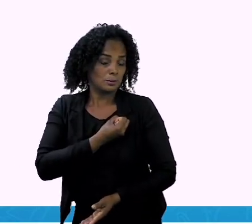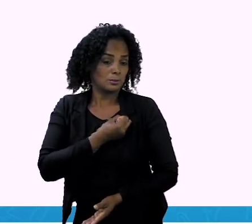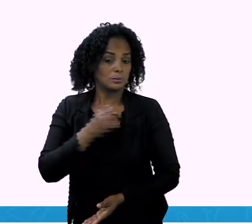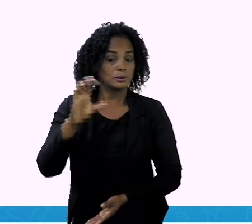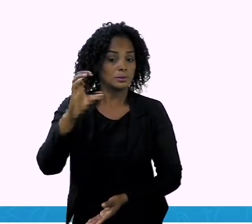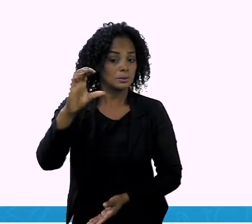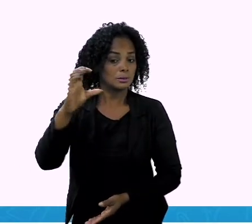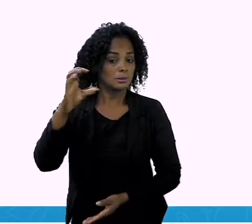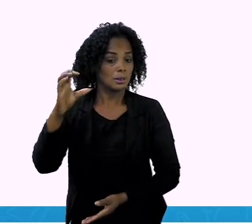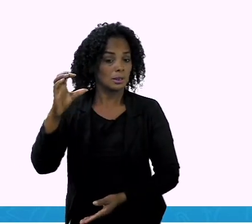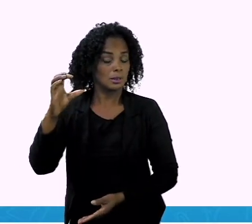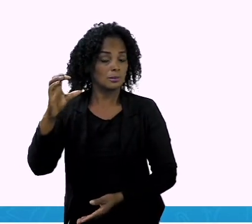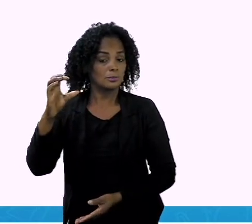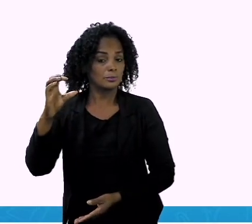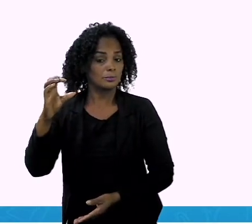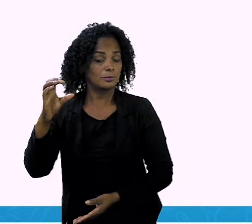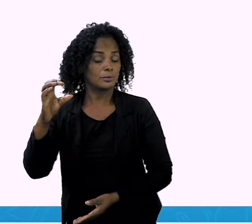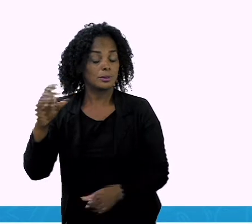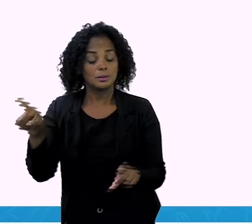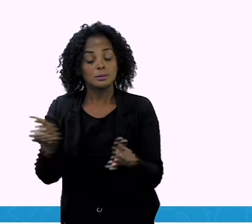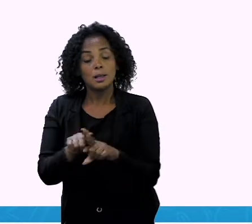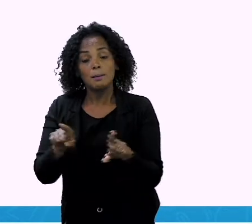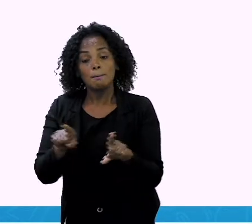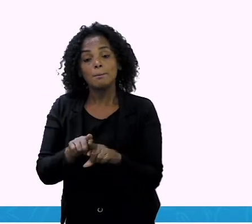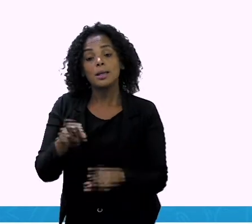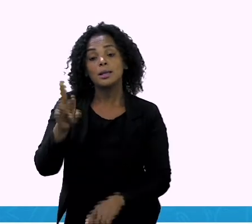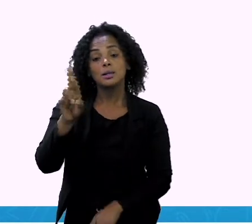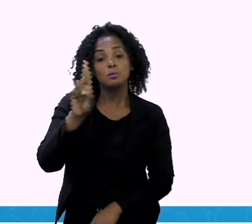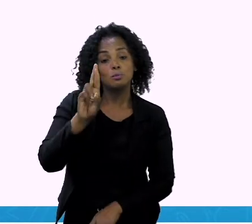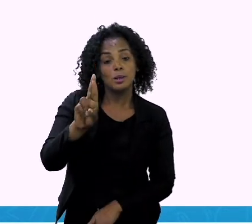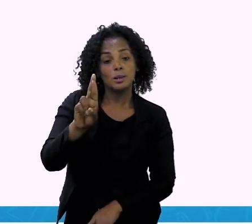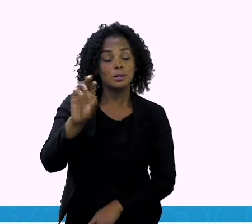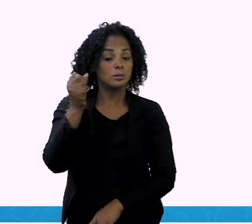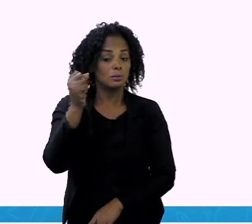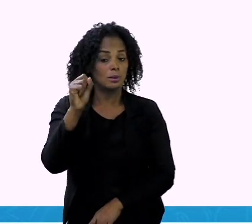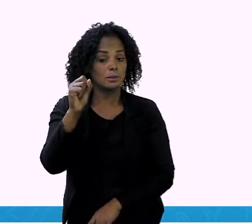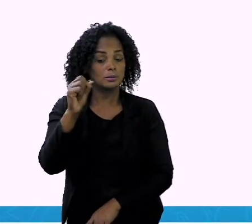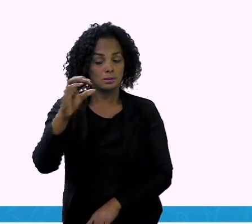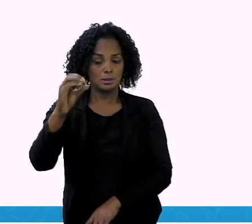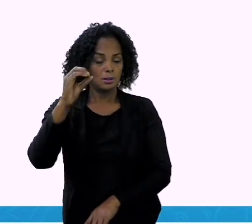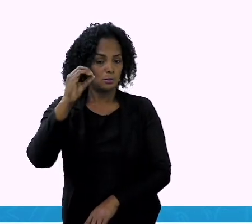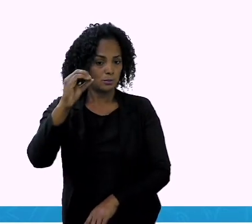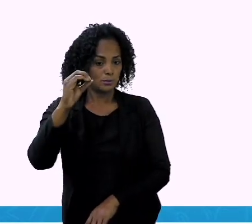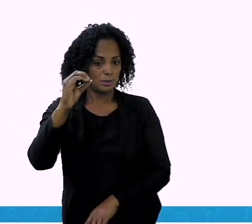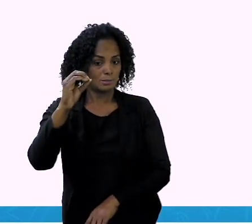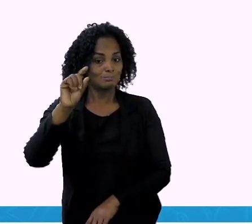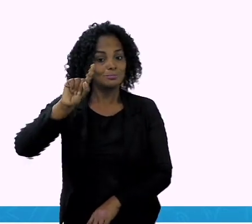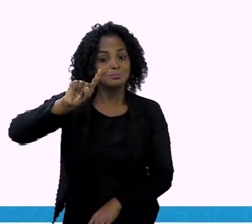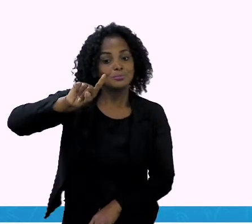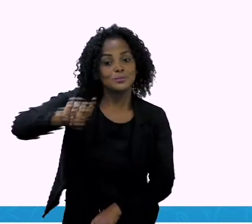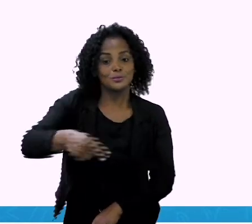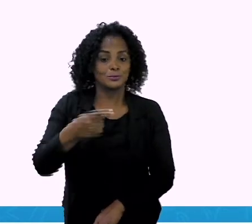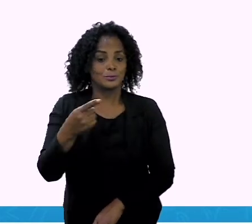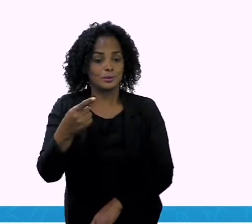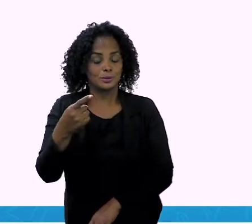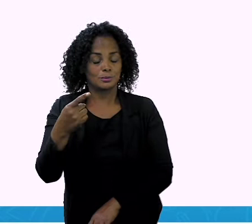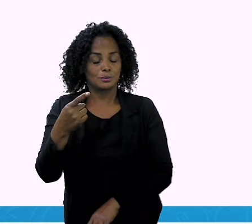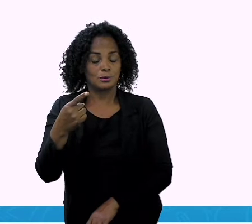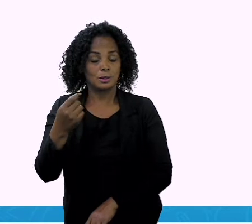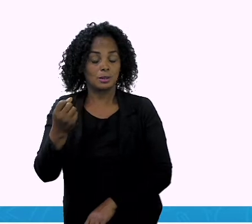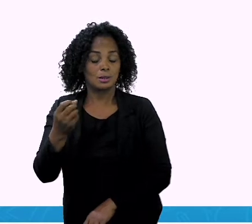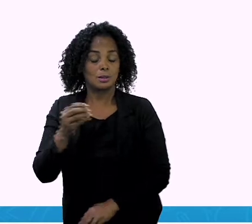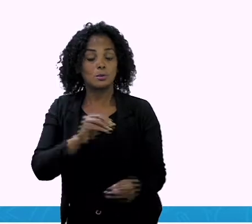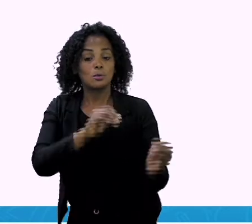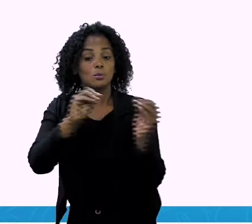cifrão, o zero vírgula. Vinte e cinco. Vamos colocar o numeral vinte